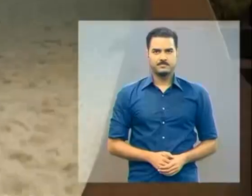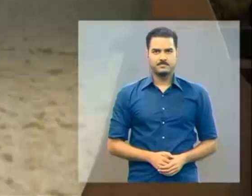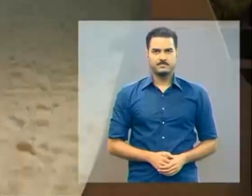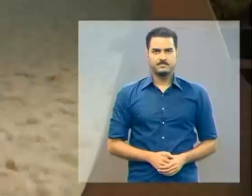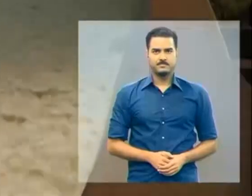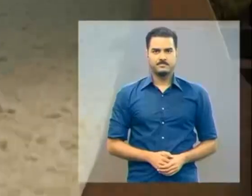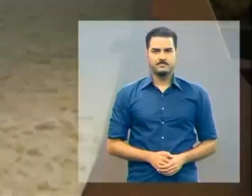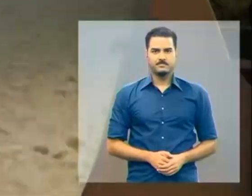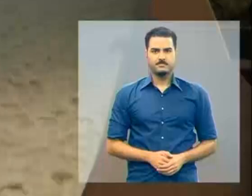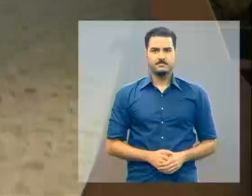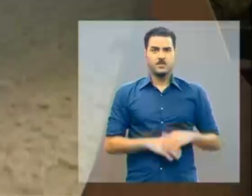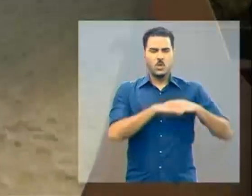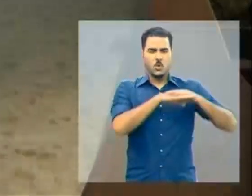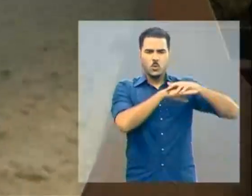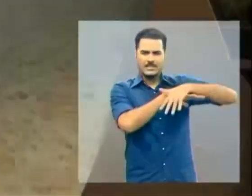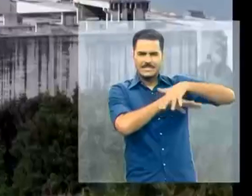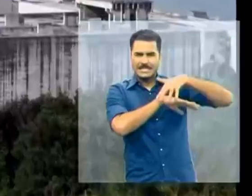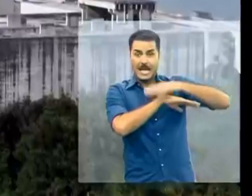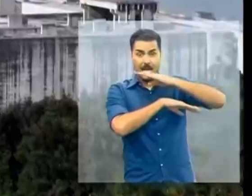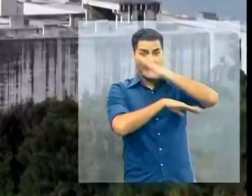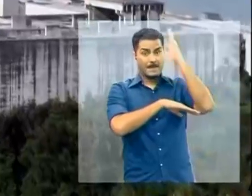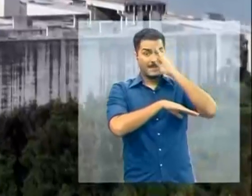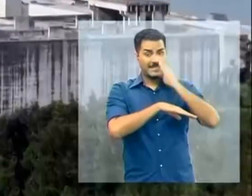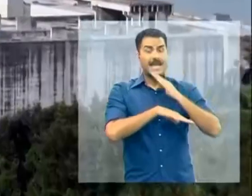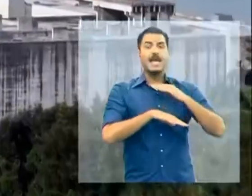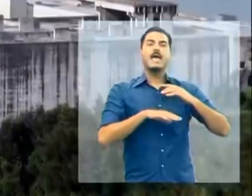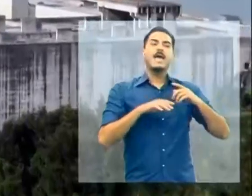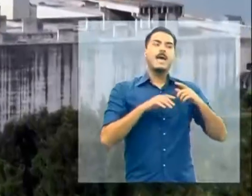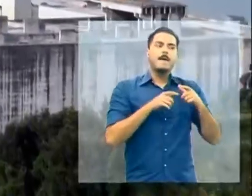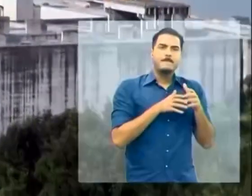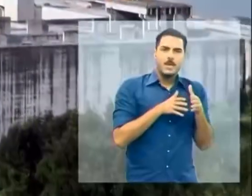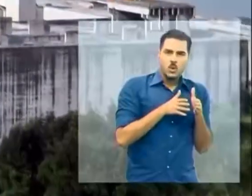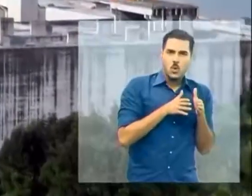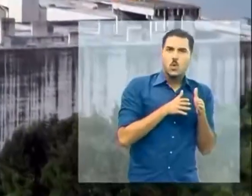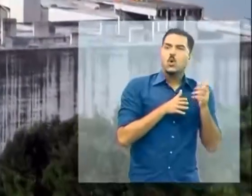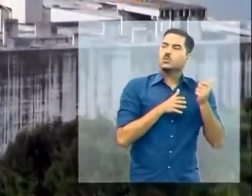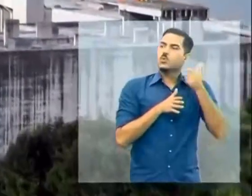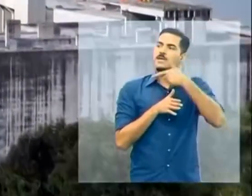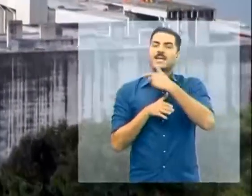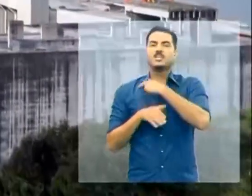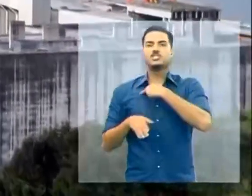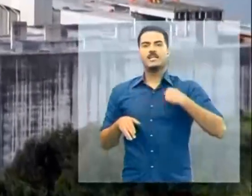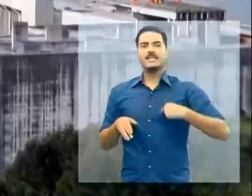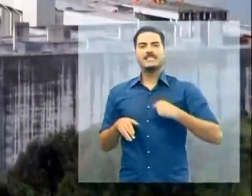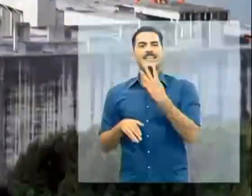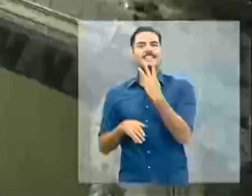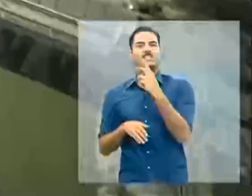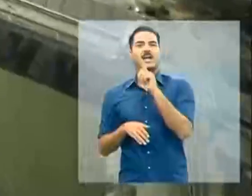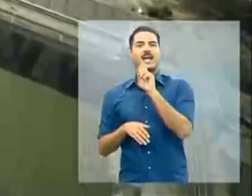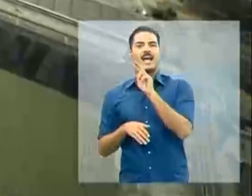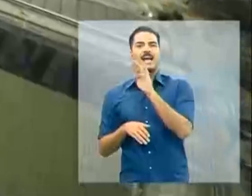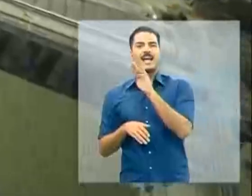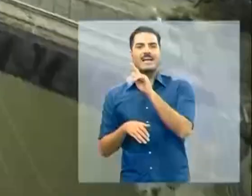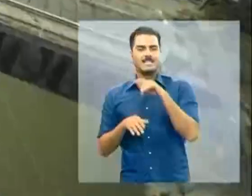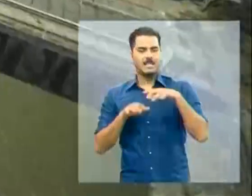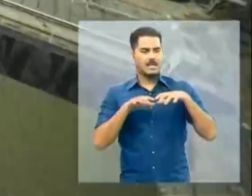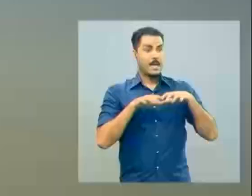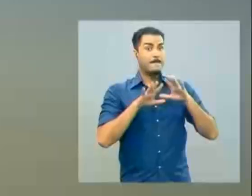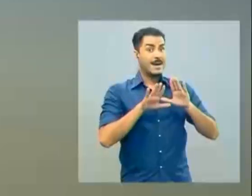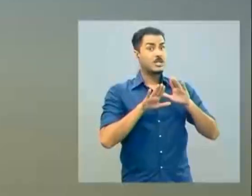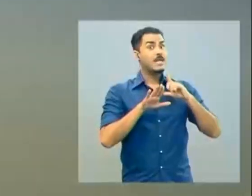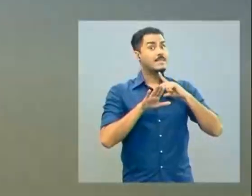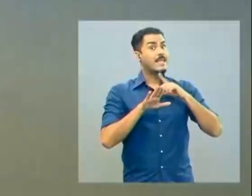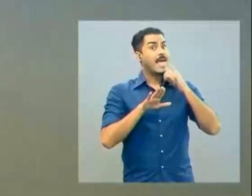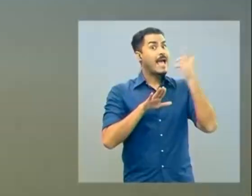A usina brasileira é menor que a chinesa Três Gargantas em capacidade instalada, mas ganha em